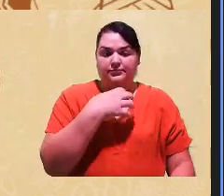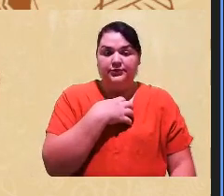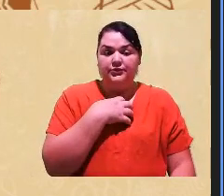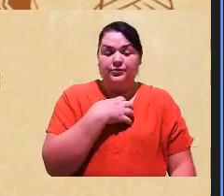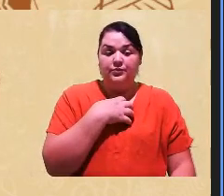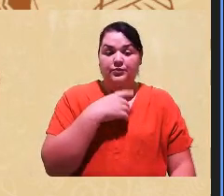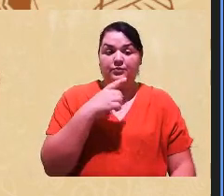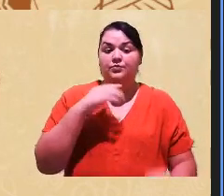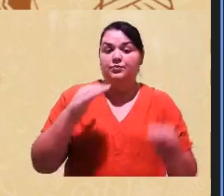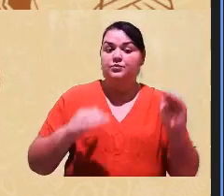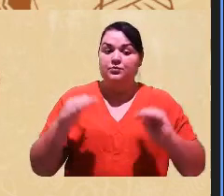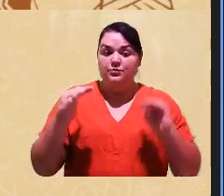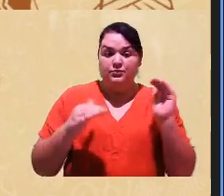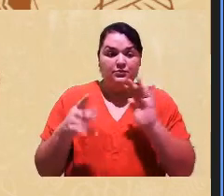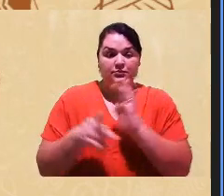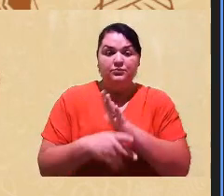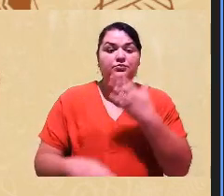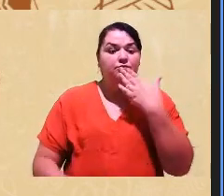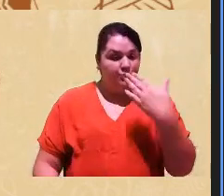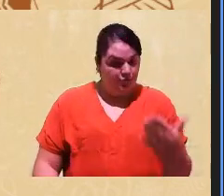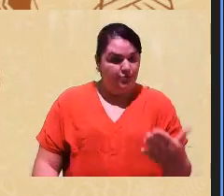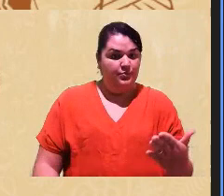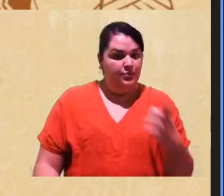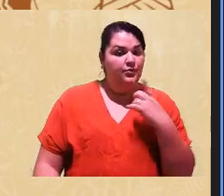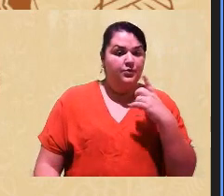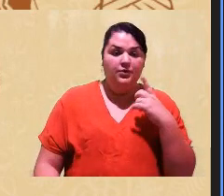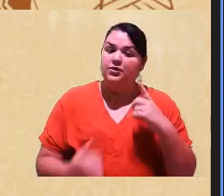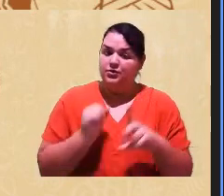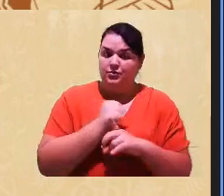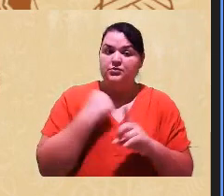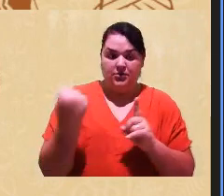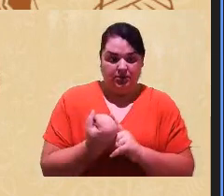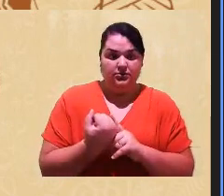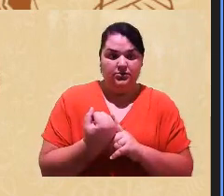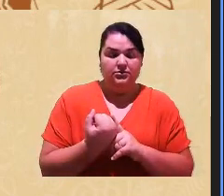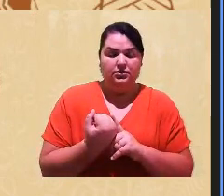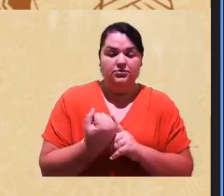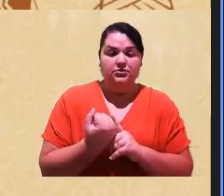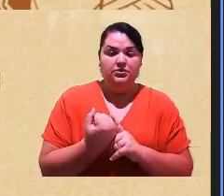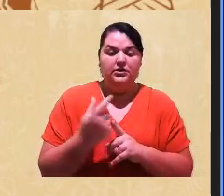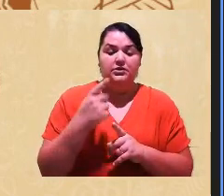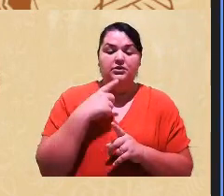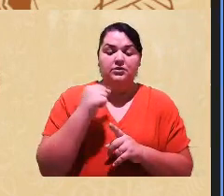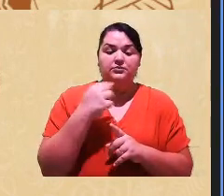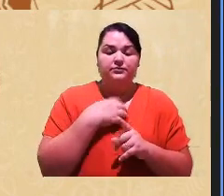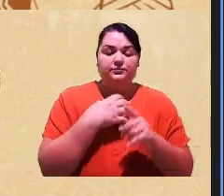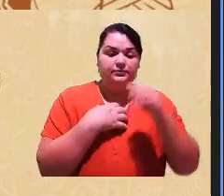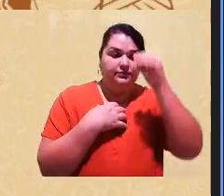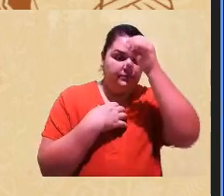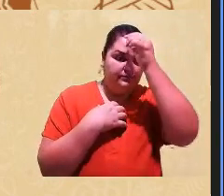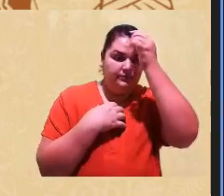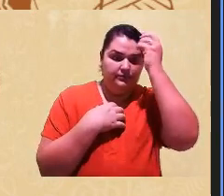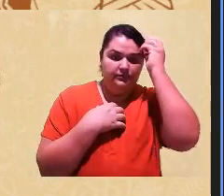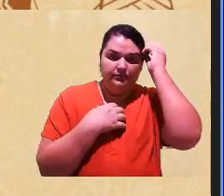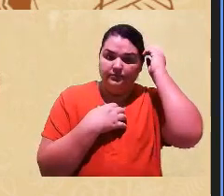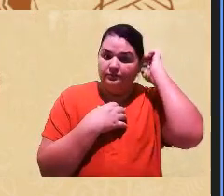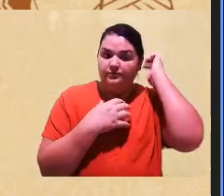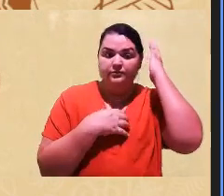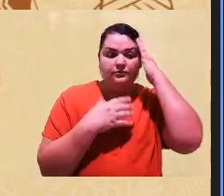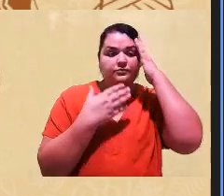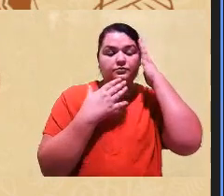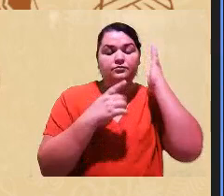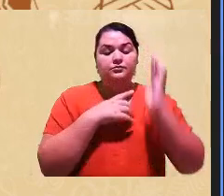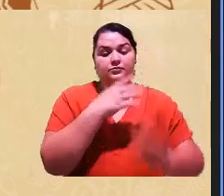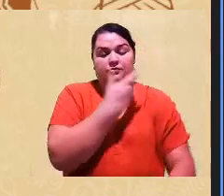seus traços fenotípicos, que nessa sociedade vai fazer com que você seja afetado por discriminação,